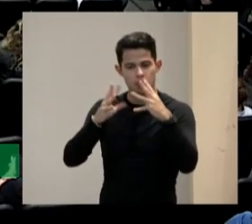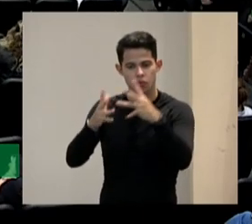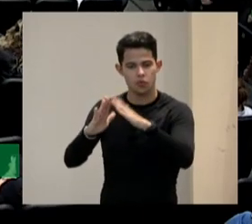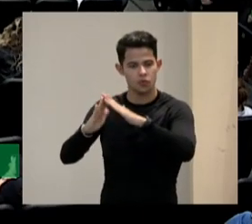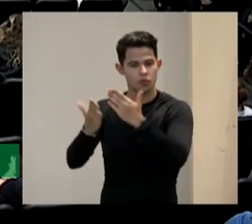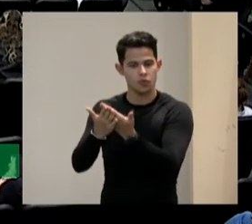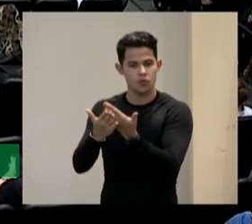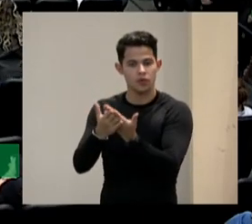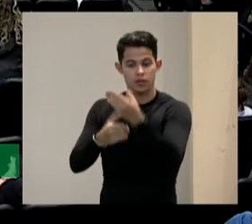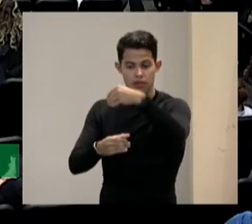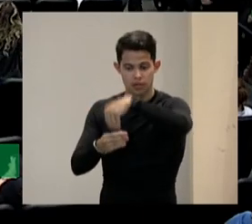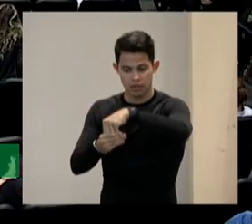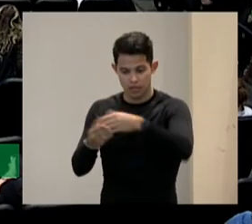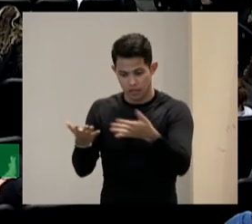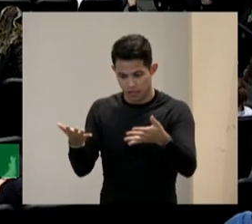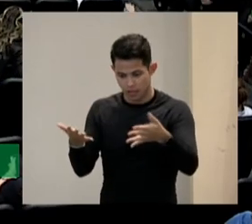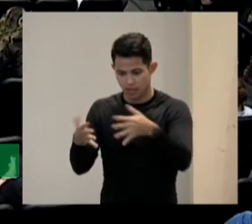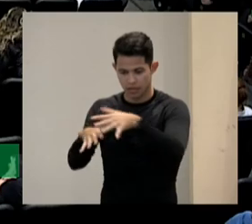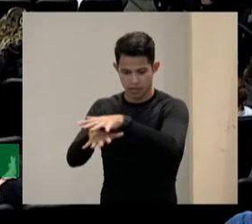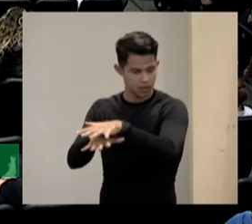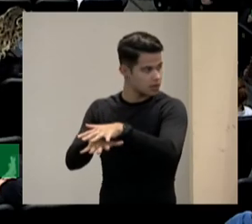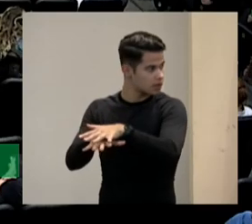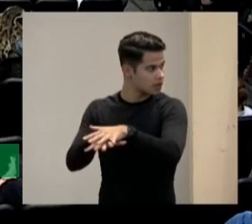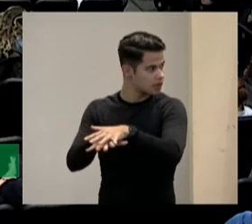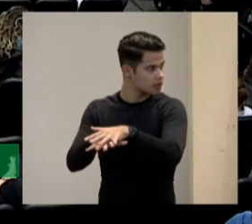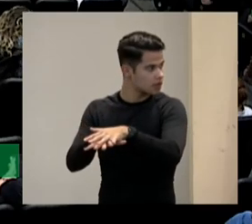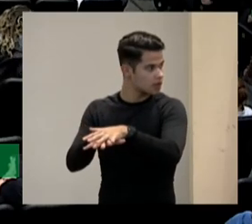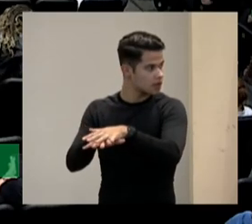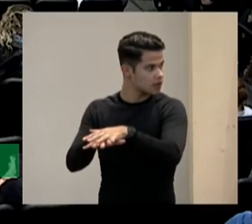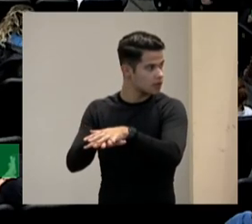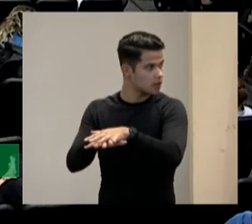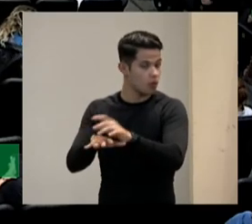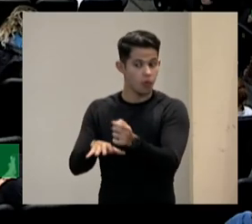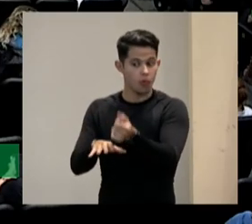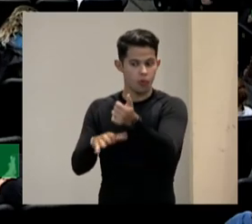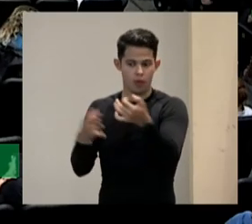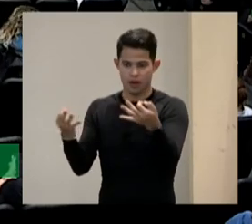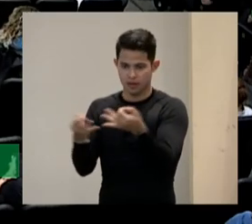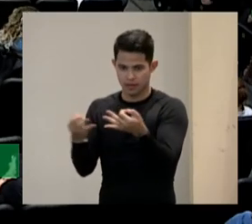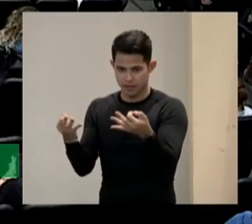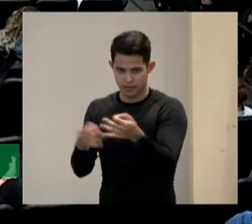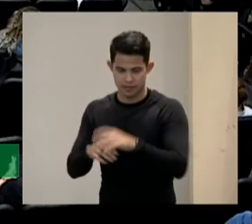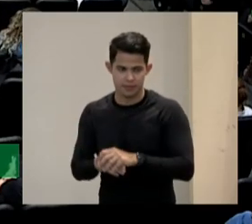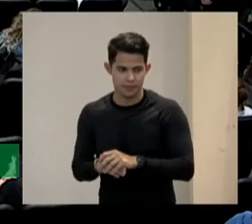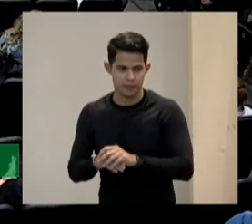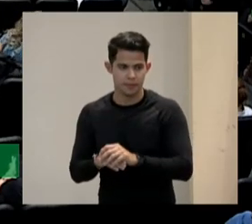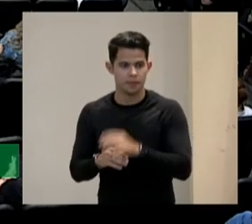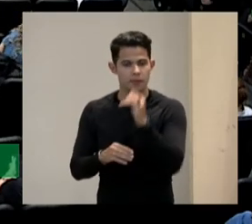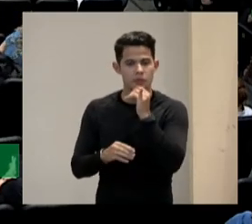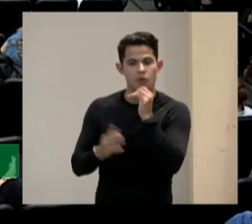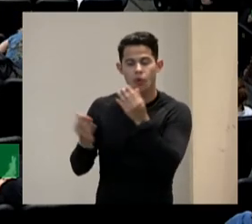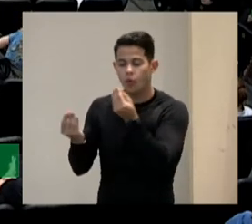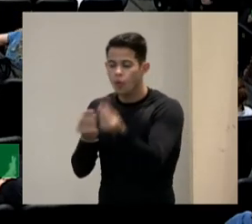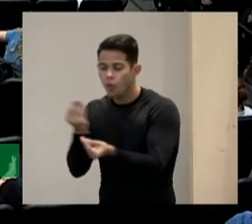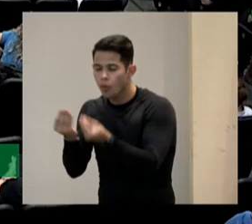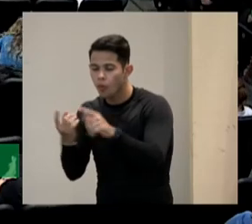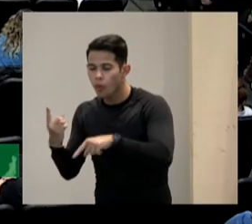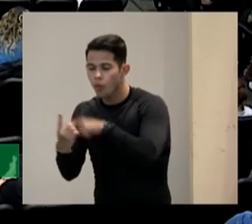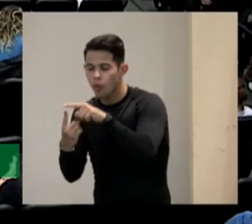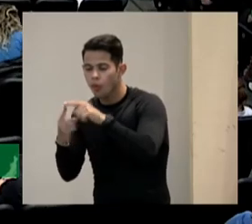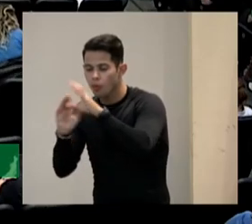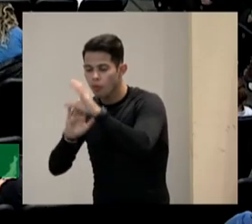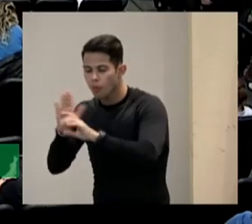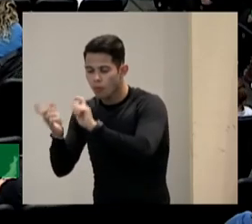escola inclusiva quase que perfeita organização de espaços como fazer as adequações curriculares